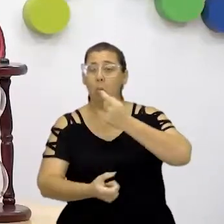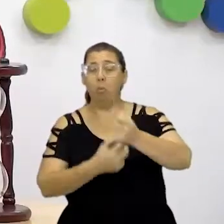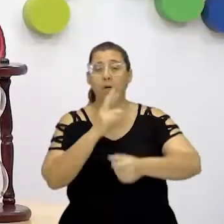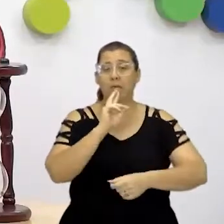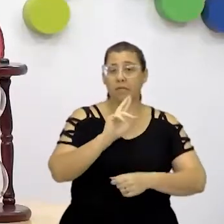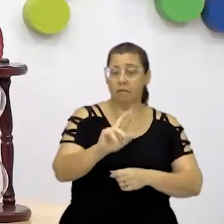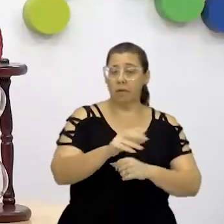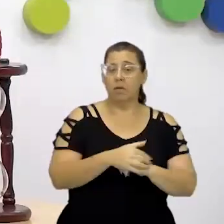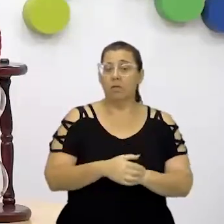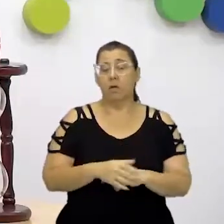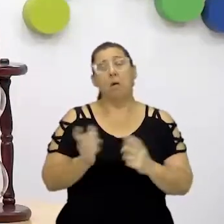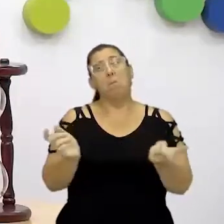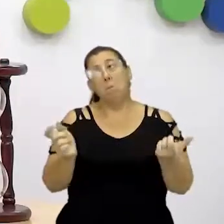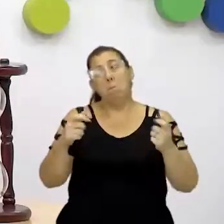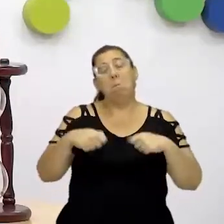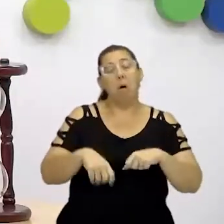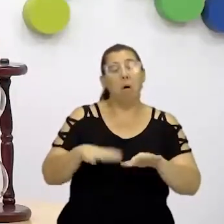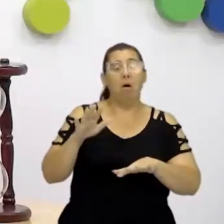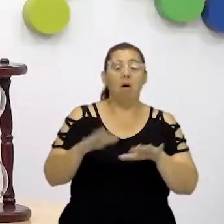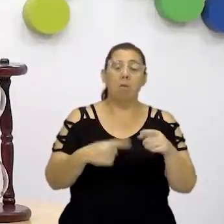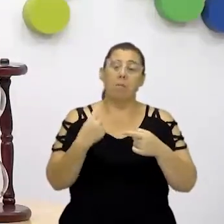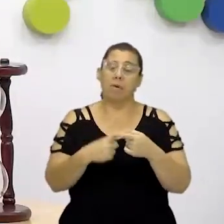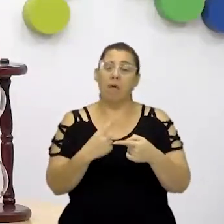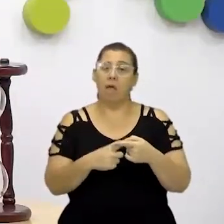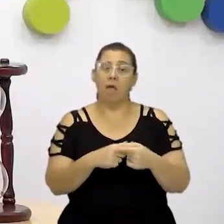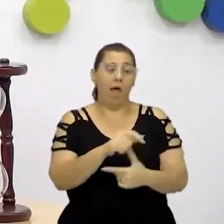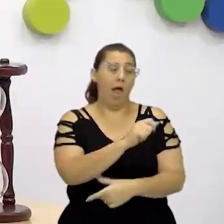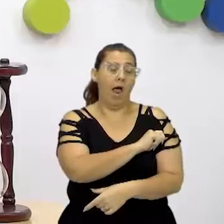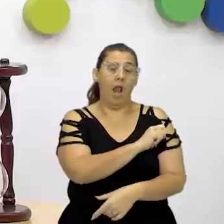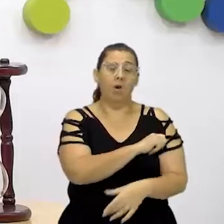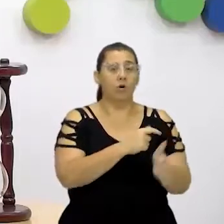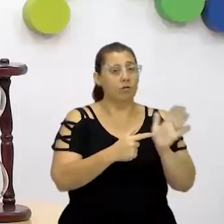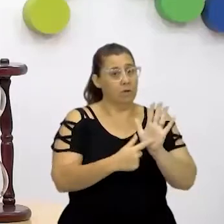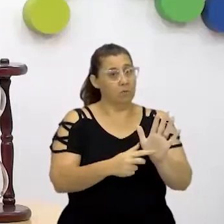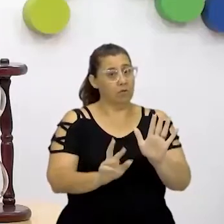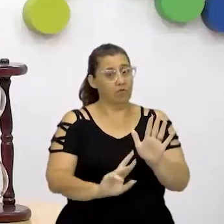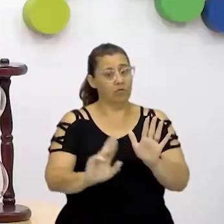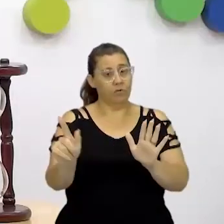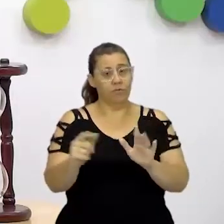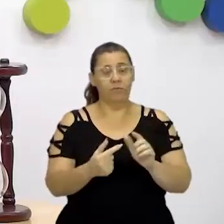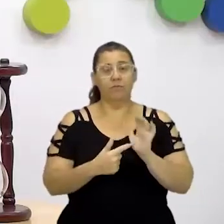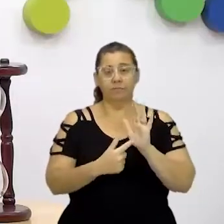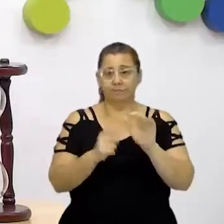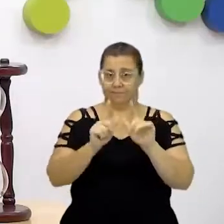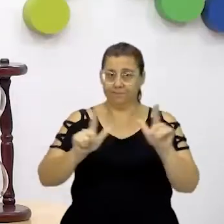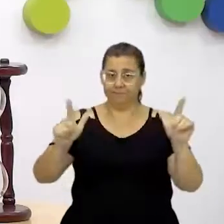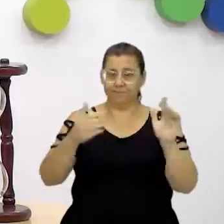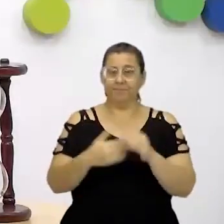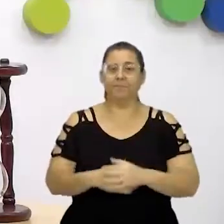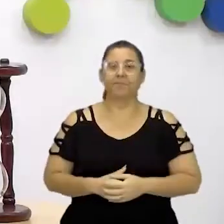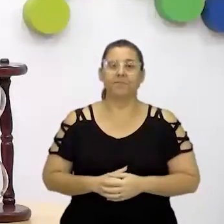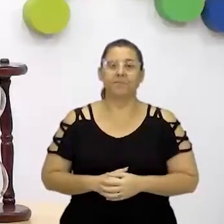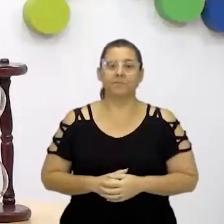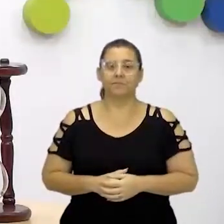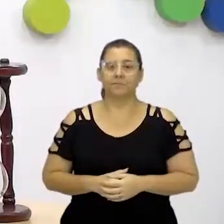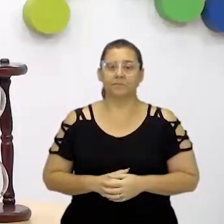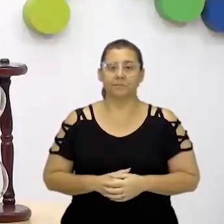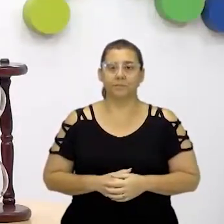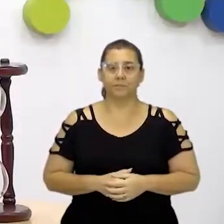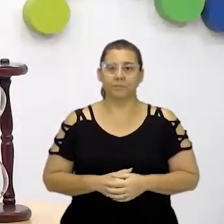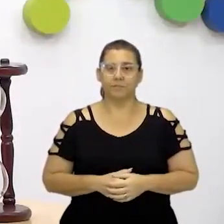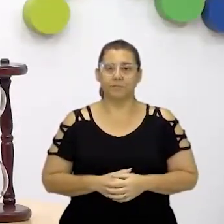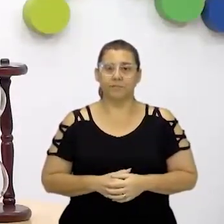nossa pergunta. Possíveis respostas, porque o aluno vai trazer outras, com certeza. Eu vou colocar na tela, dá uma olhadinha lá. Vamos lá. Olha só,